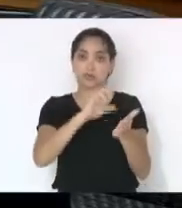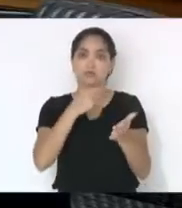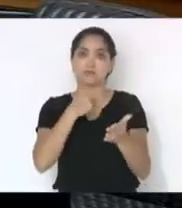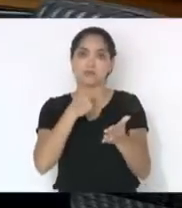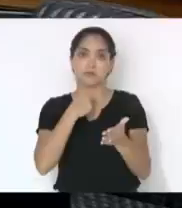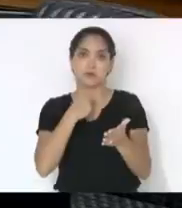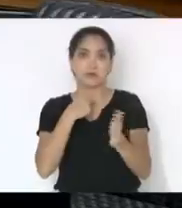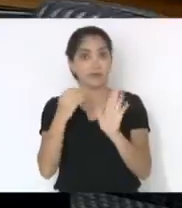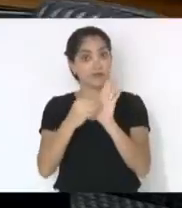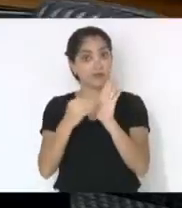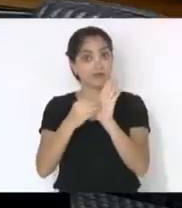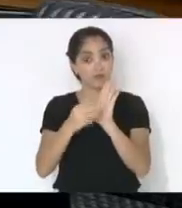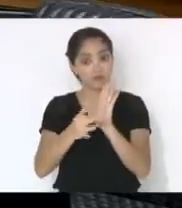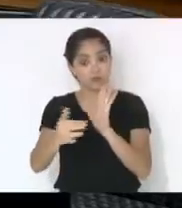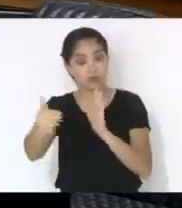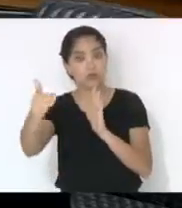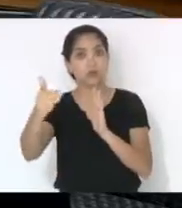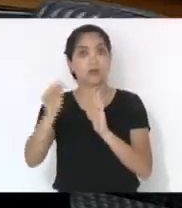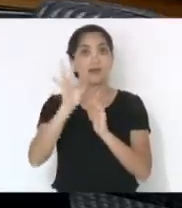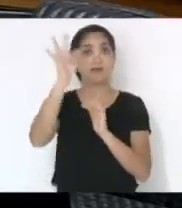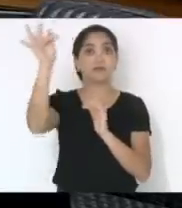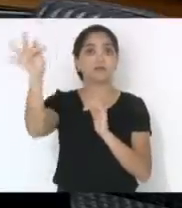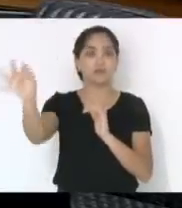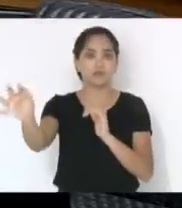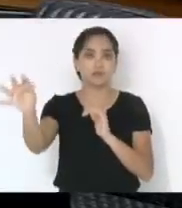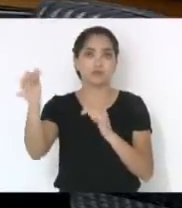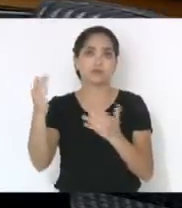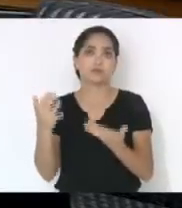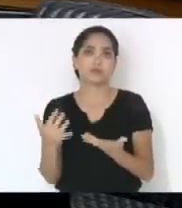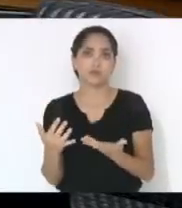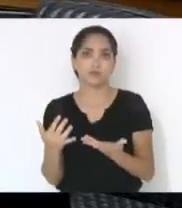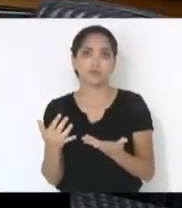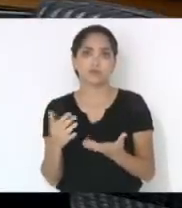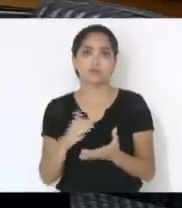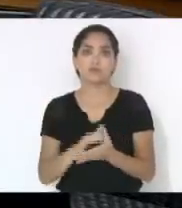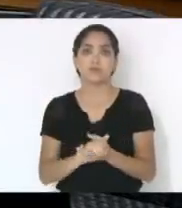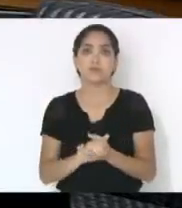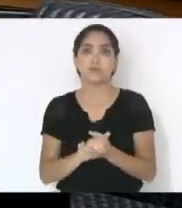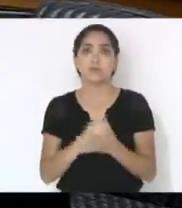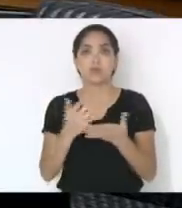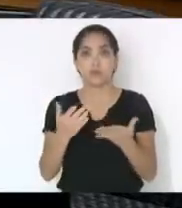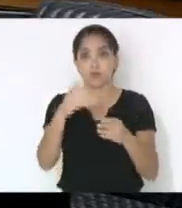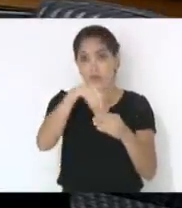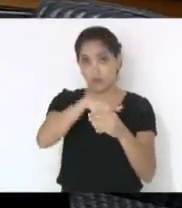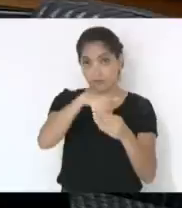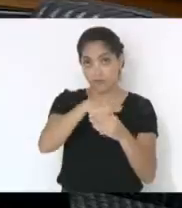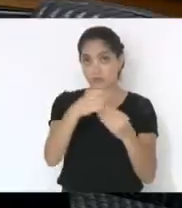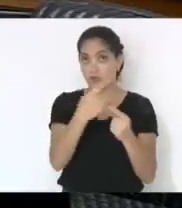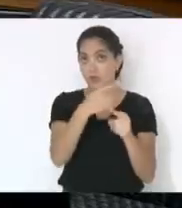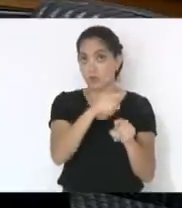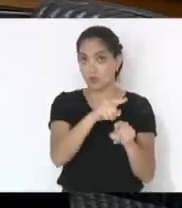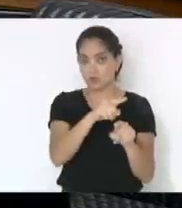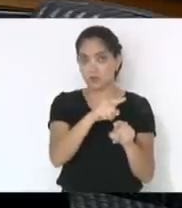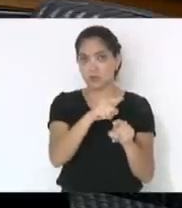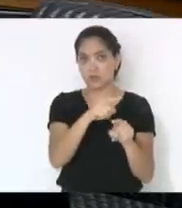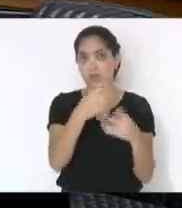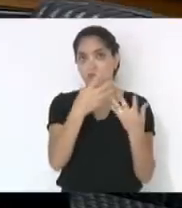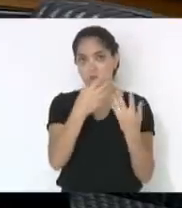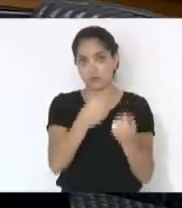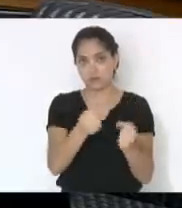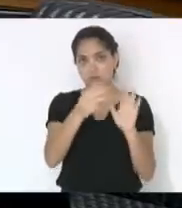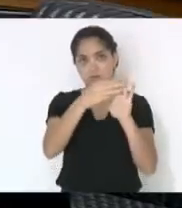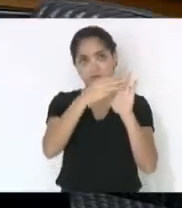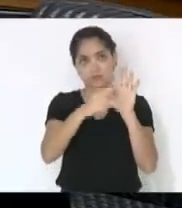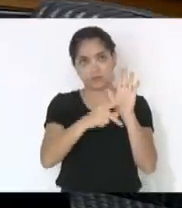dinheiro também nesse fundo para investir nas empresas daqui a pouco. Então, eu vou votar contra a admissibilidade dessas medidas de produzir.